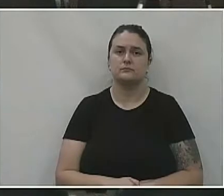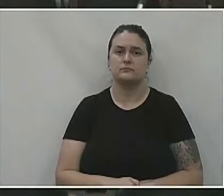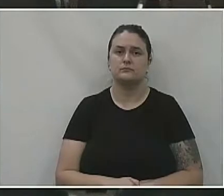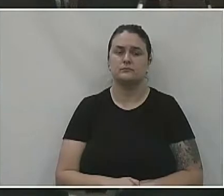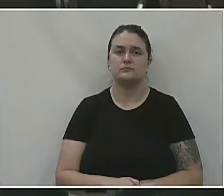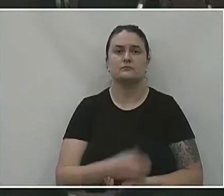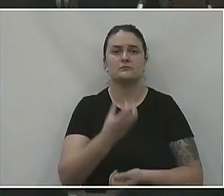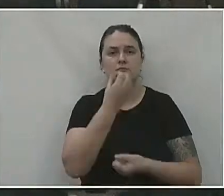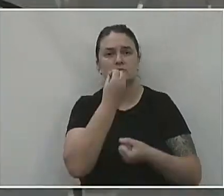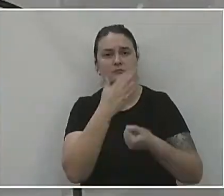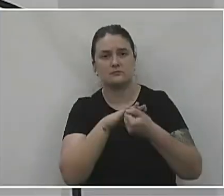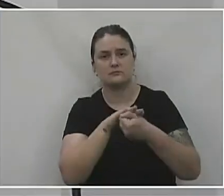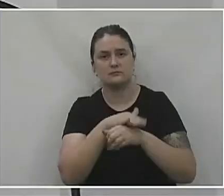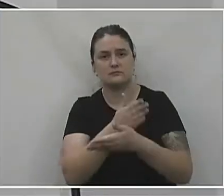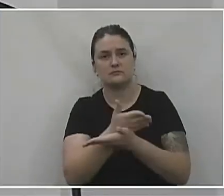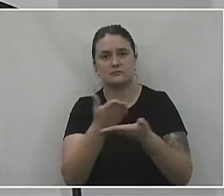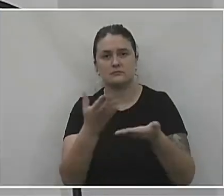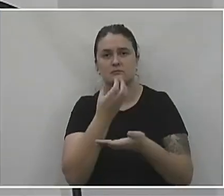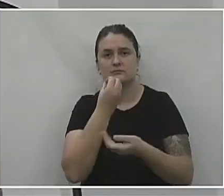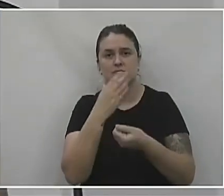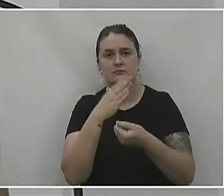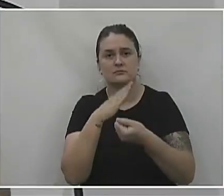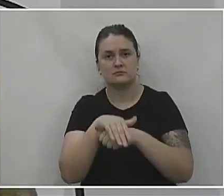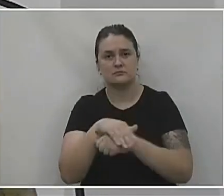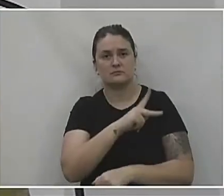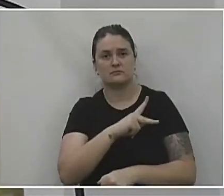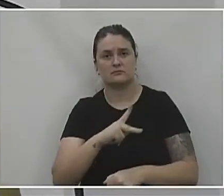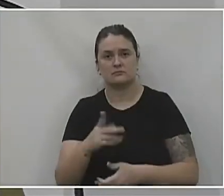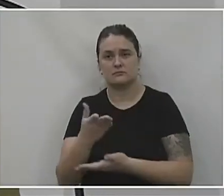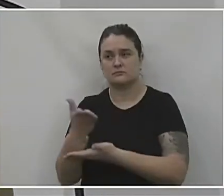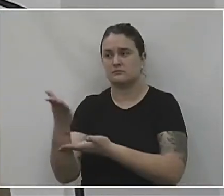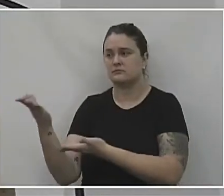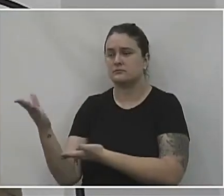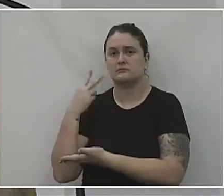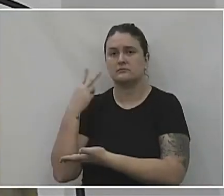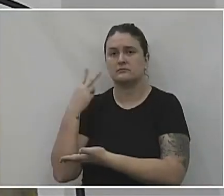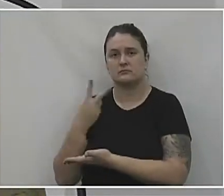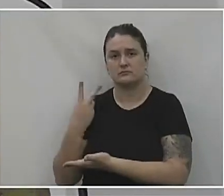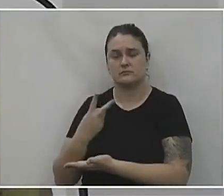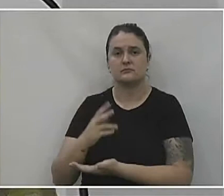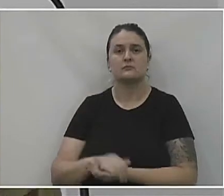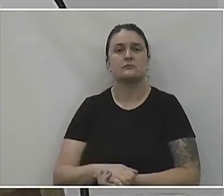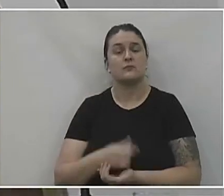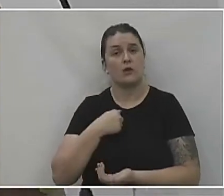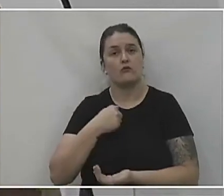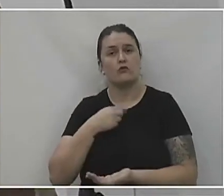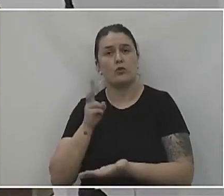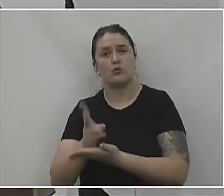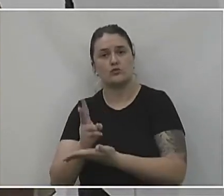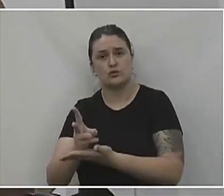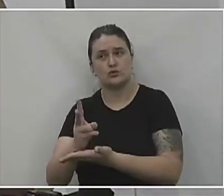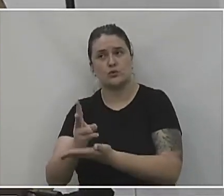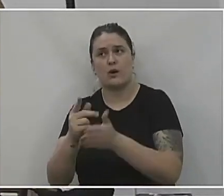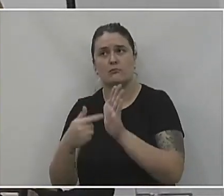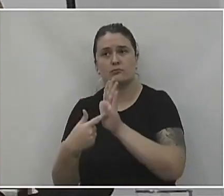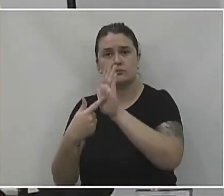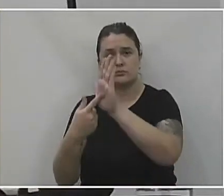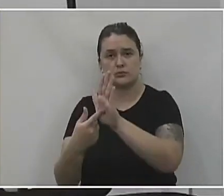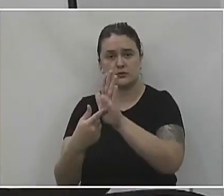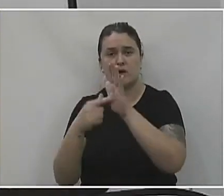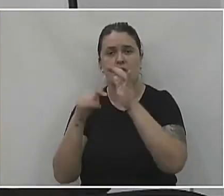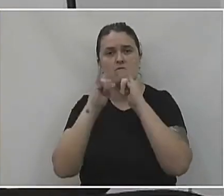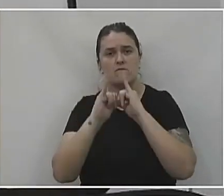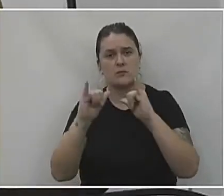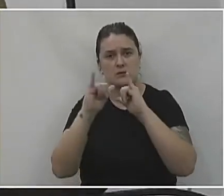Boa noite a todos, boa noite, presidente, boa noite, vereadores. E eu vou dar continuidade à nossa apresentação